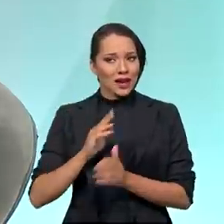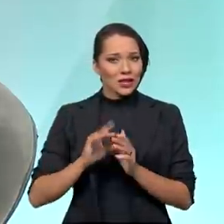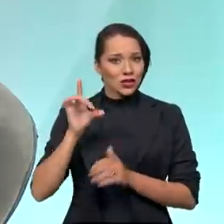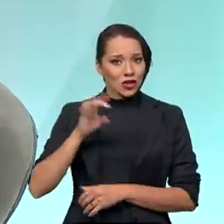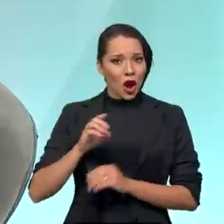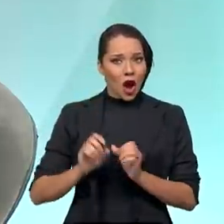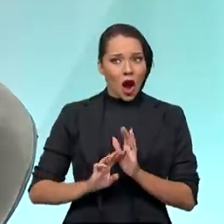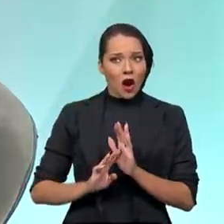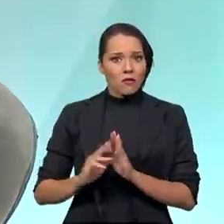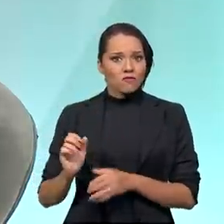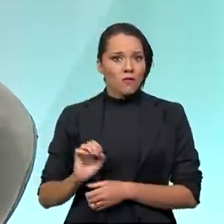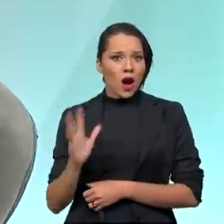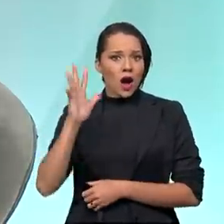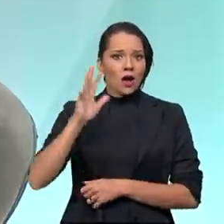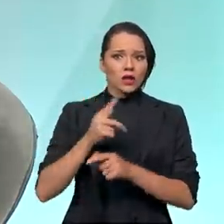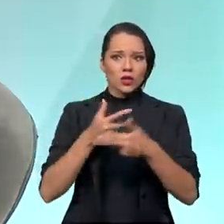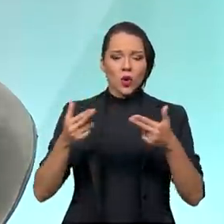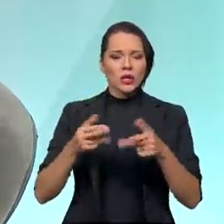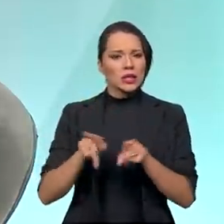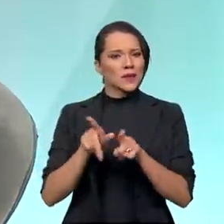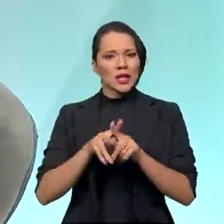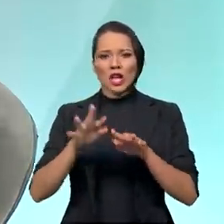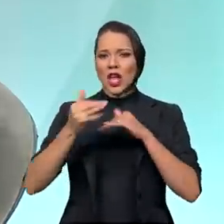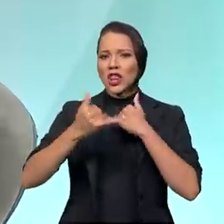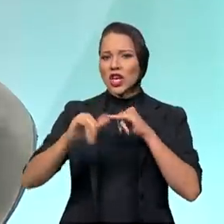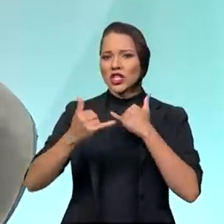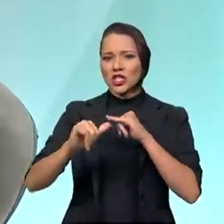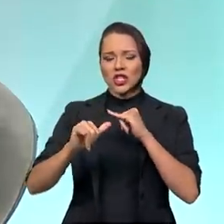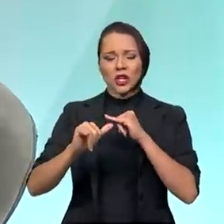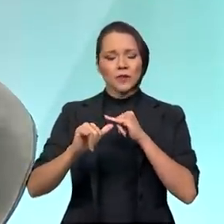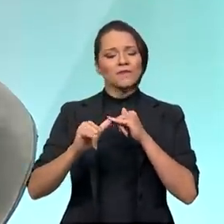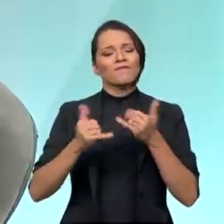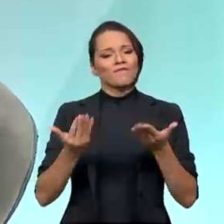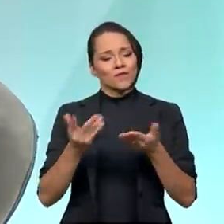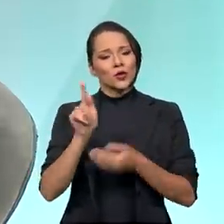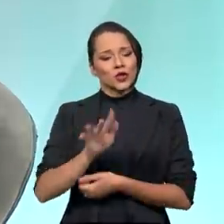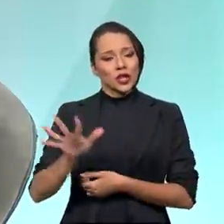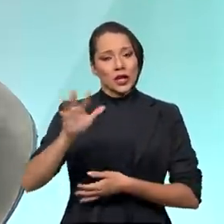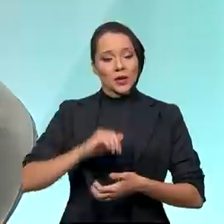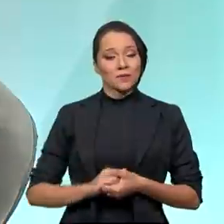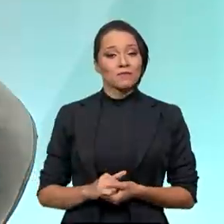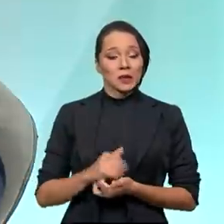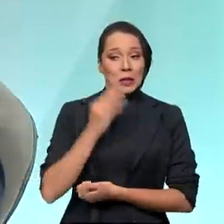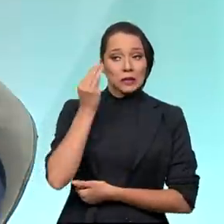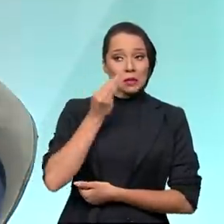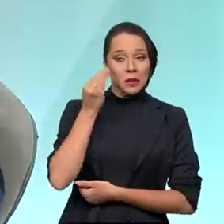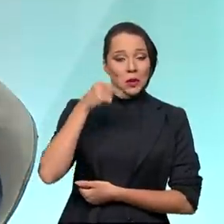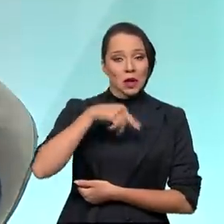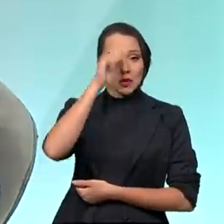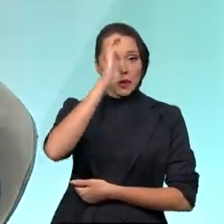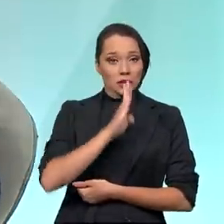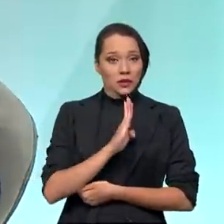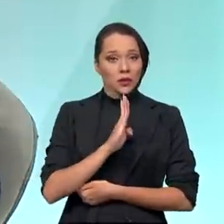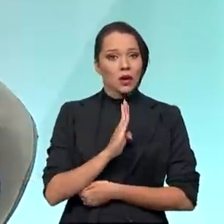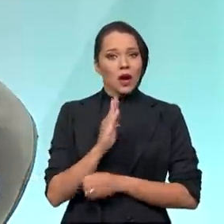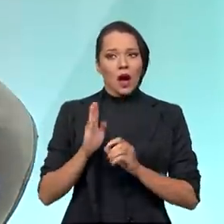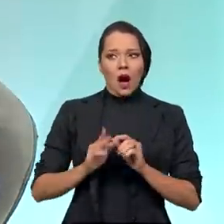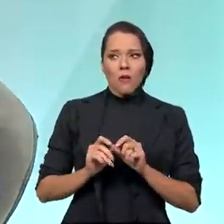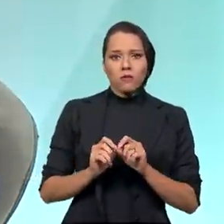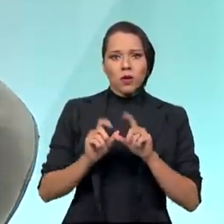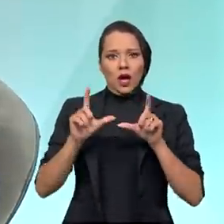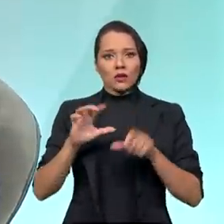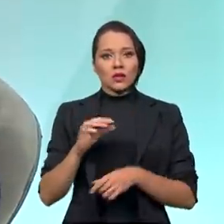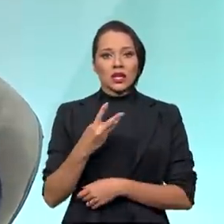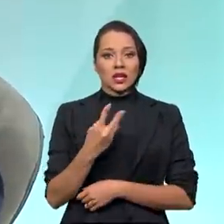E não só aumento do preço dos combustíveis, mas aumento do preço da energia de uma maneira geral. E experimentamos aqui no Brasil aumentos da